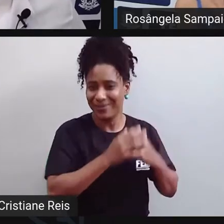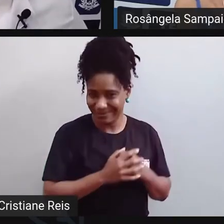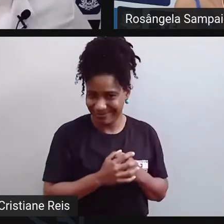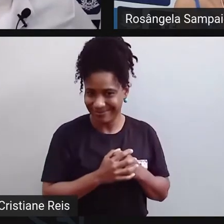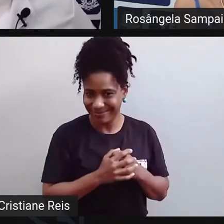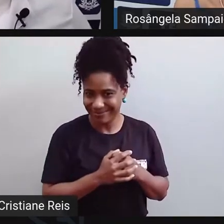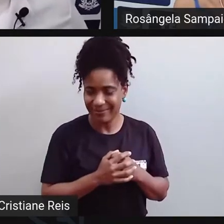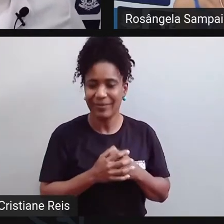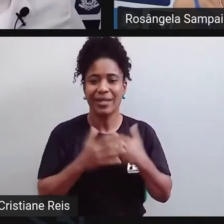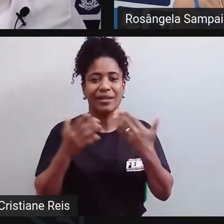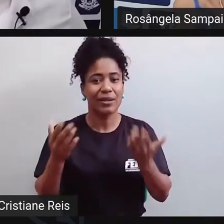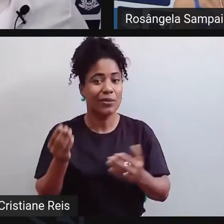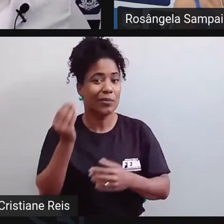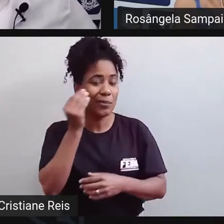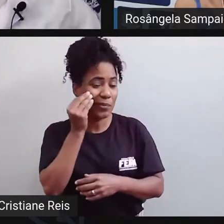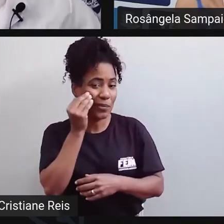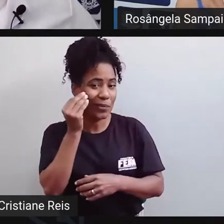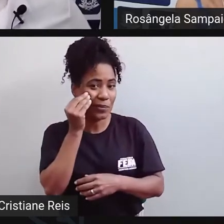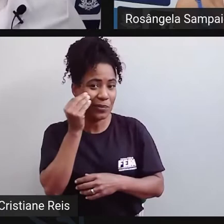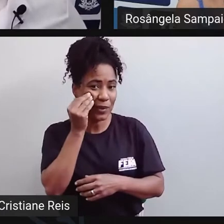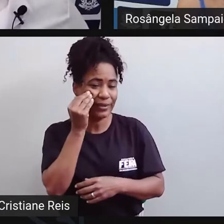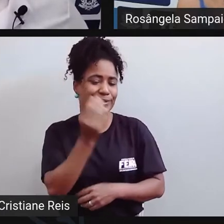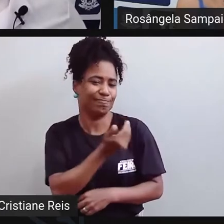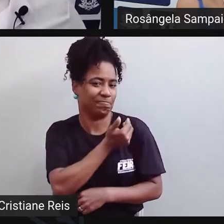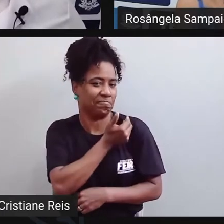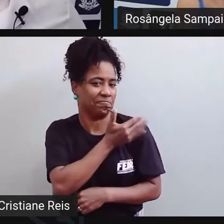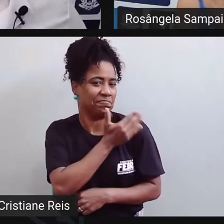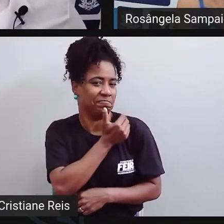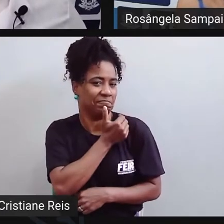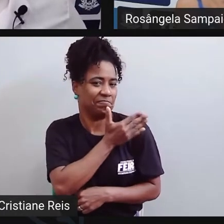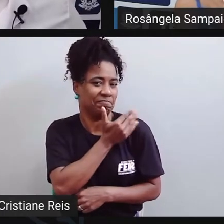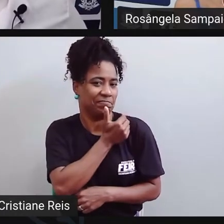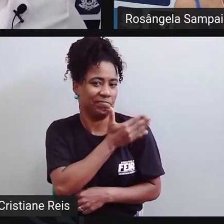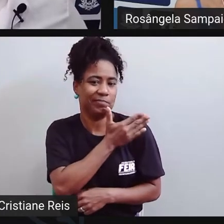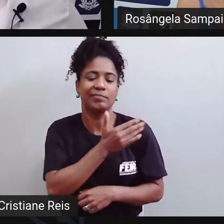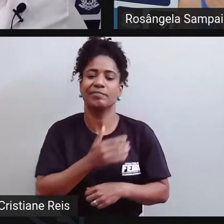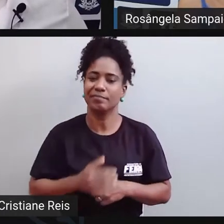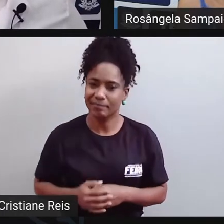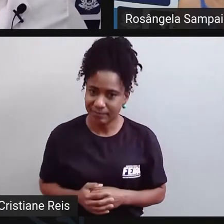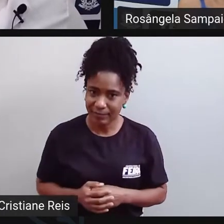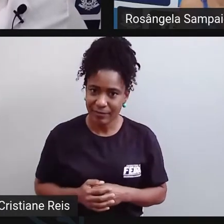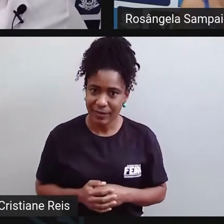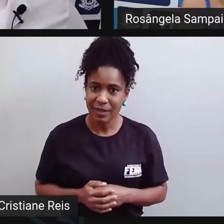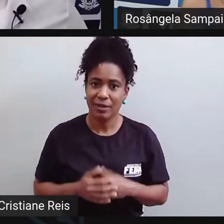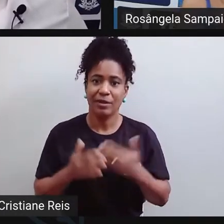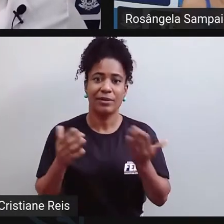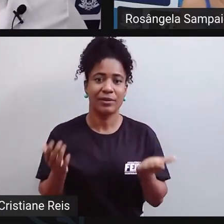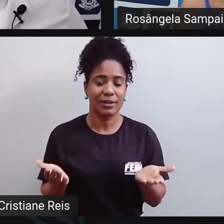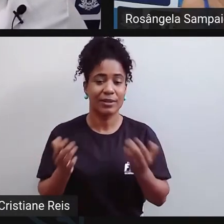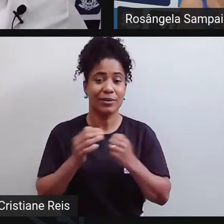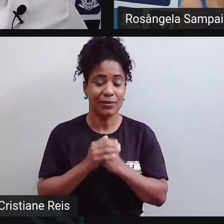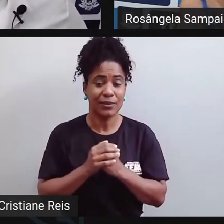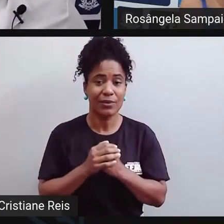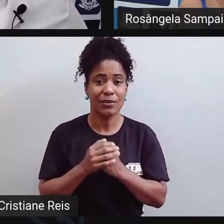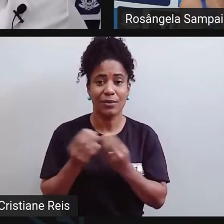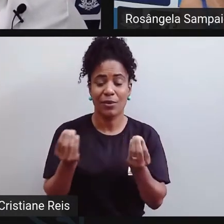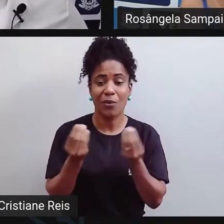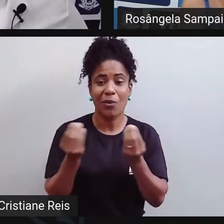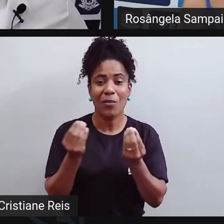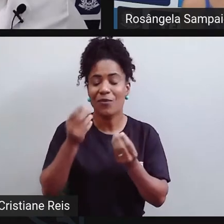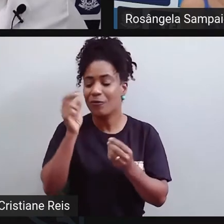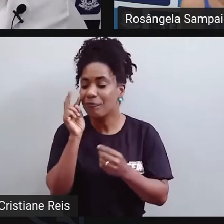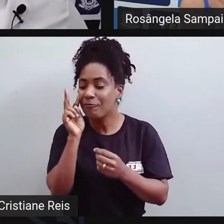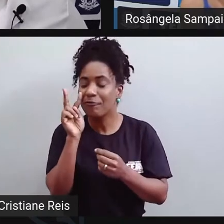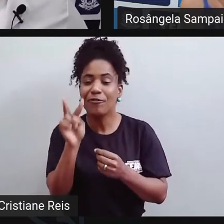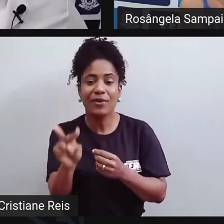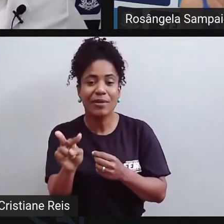essa força para o estigma e que a gente tem até hoje. E eu acho que uma das coisas que mais caracteriza isso no comportamento